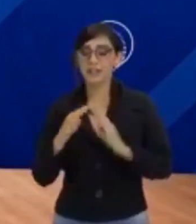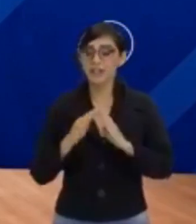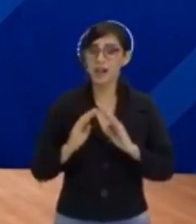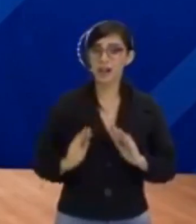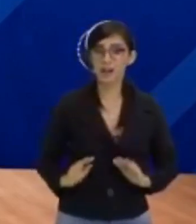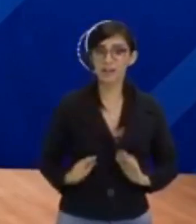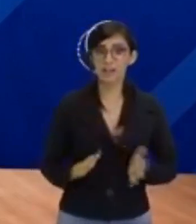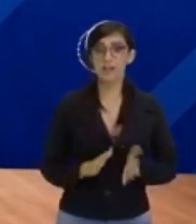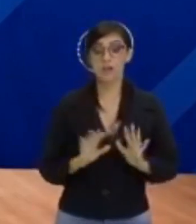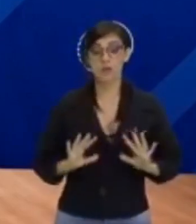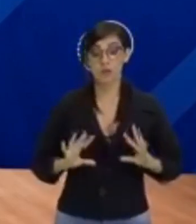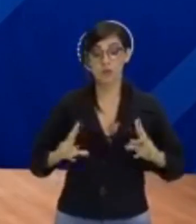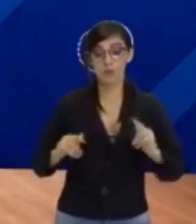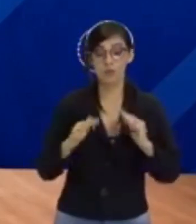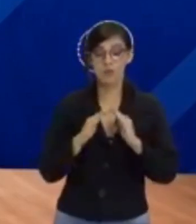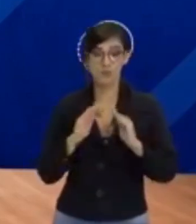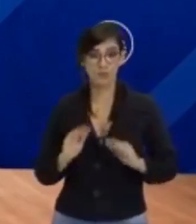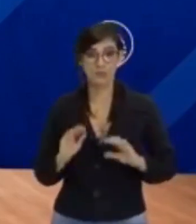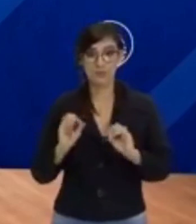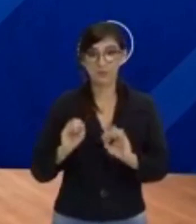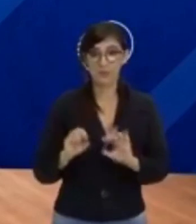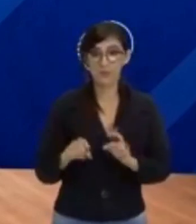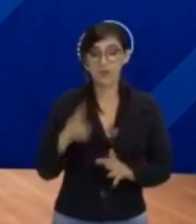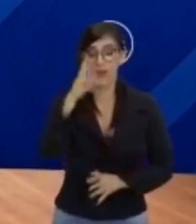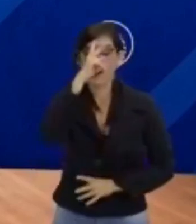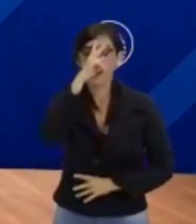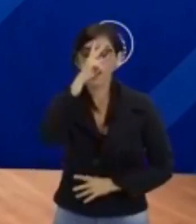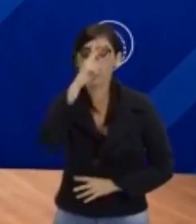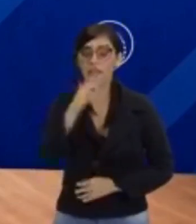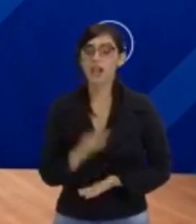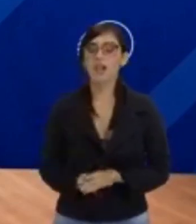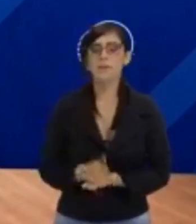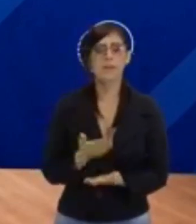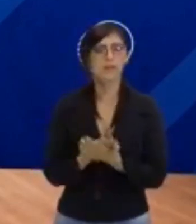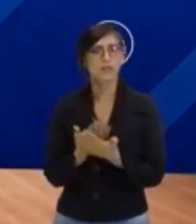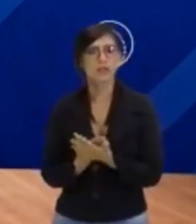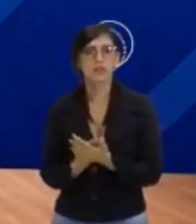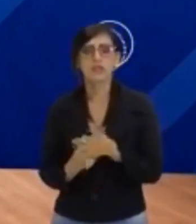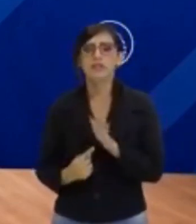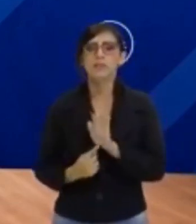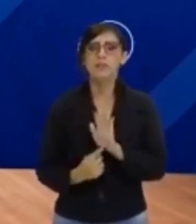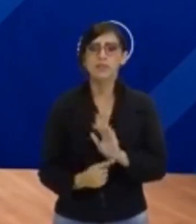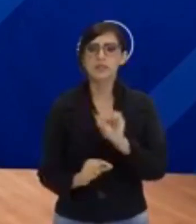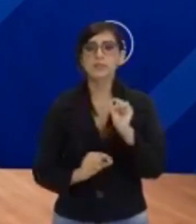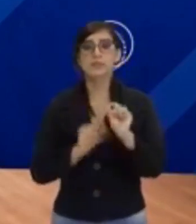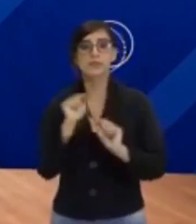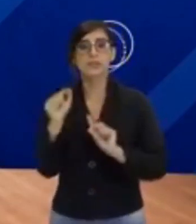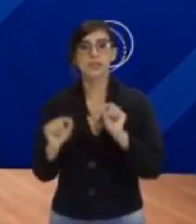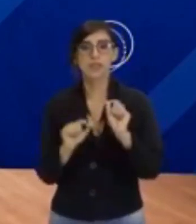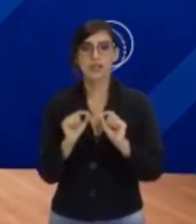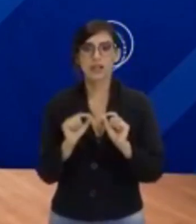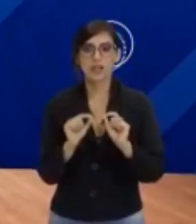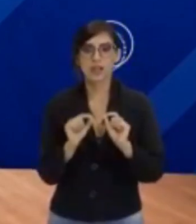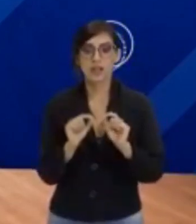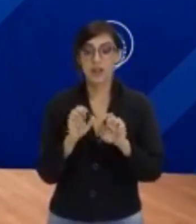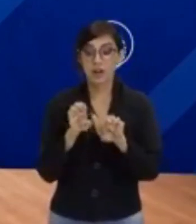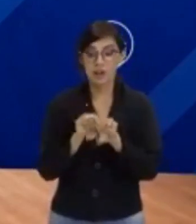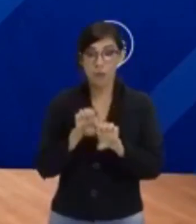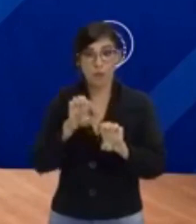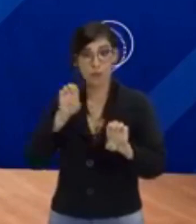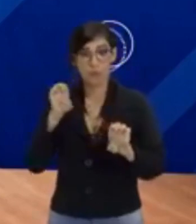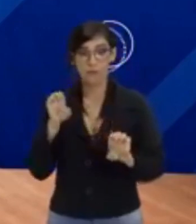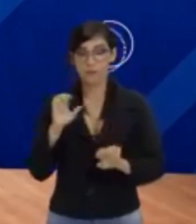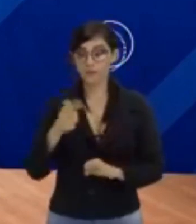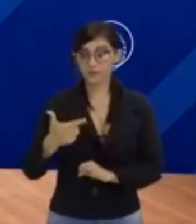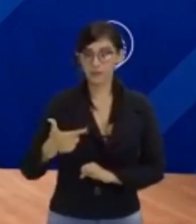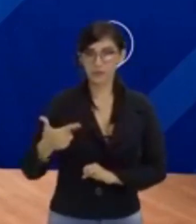Casa pela Educação, certo? Lembra que na nossa última aula nós apresentamos para vocês o quê? A equação do segundo grau. Uma equação